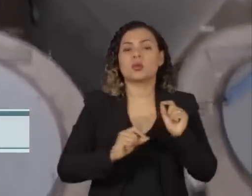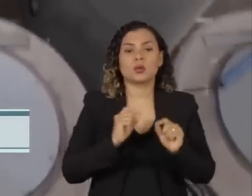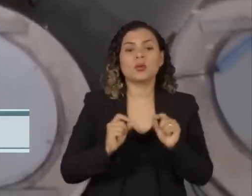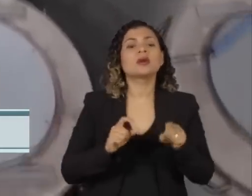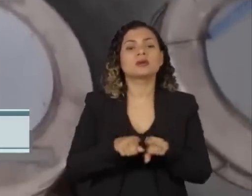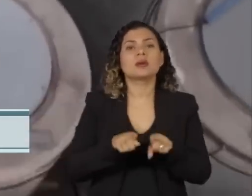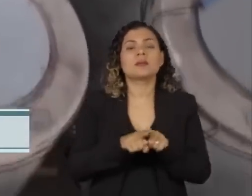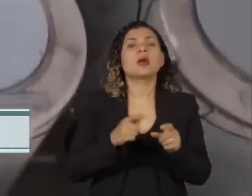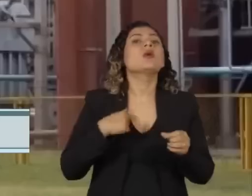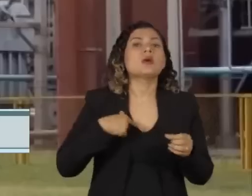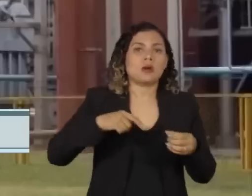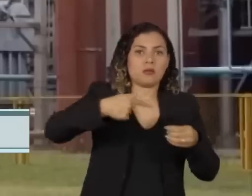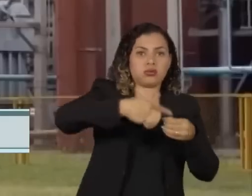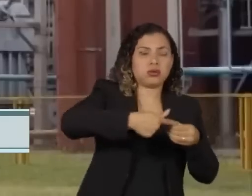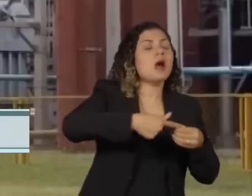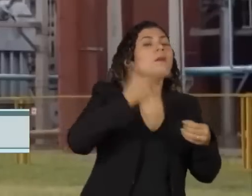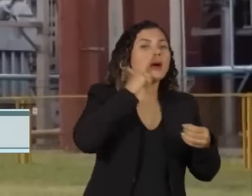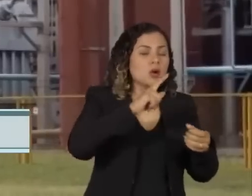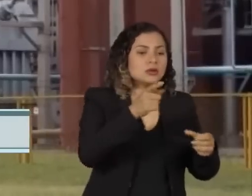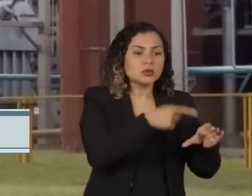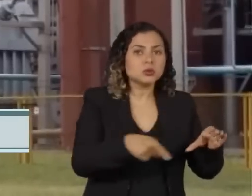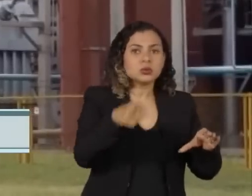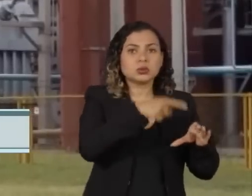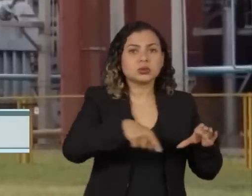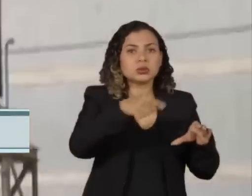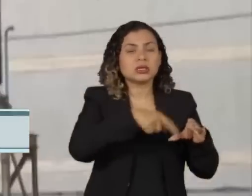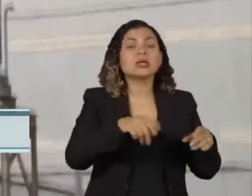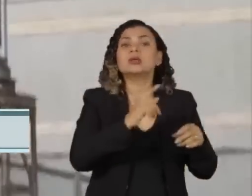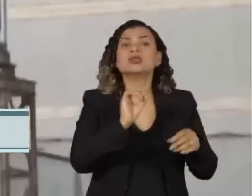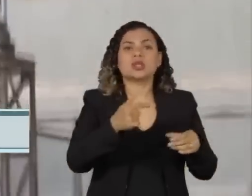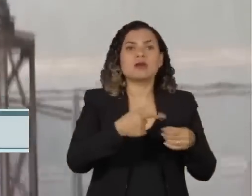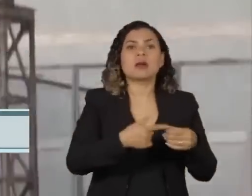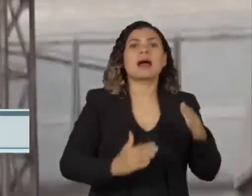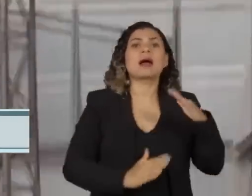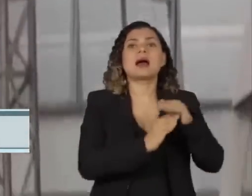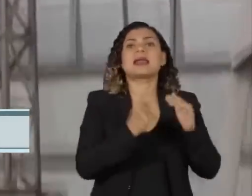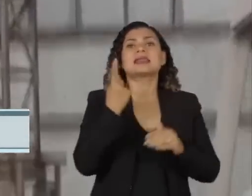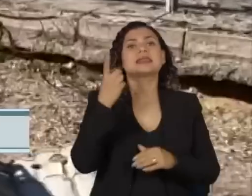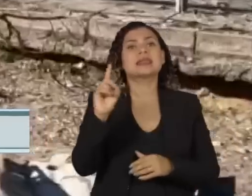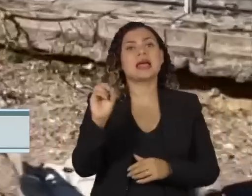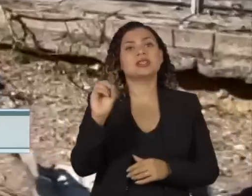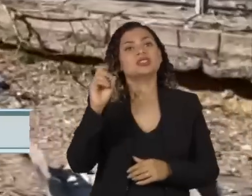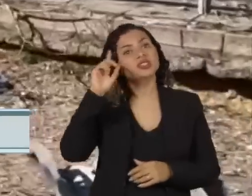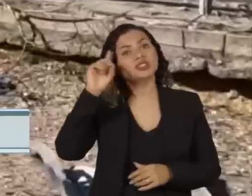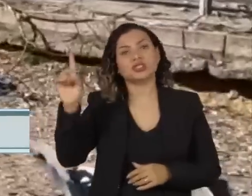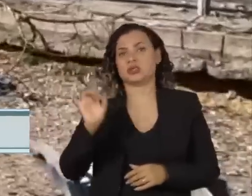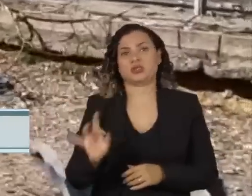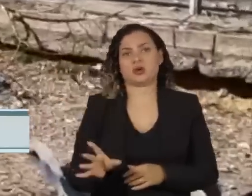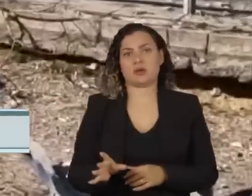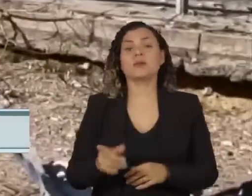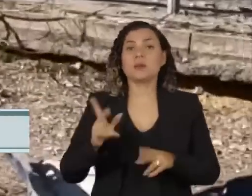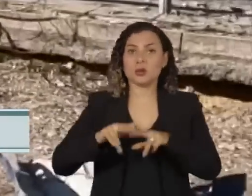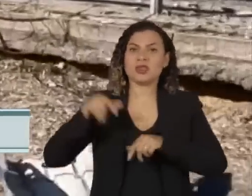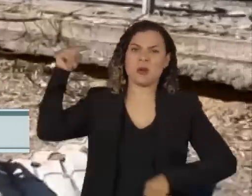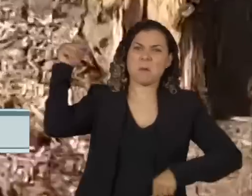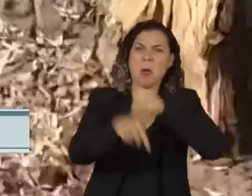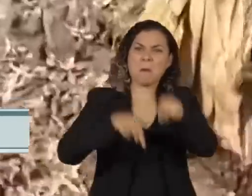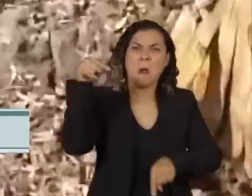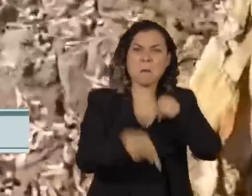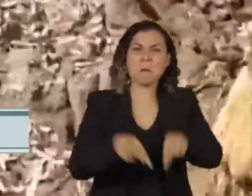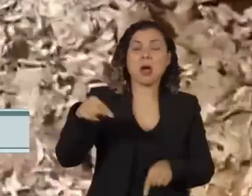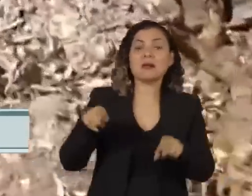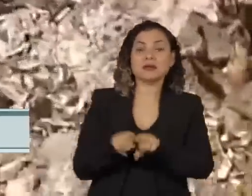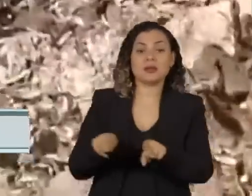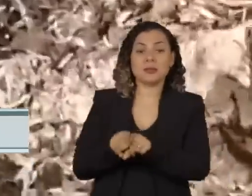os reatores resfriados. E só tem combustível para, no máximo, 10 dias. Foram ataques em massa. Em